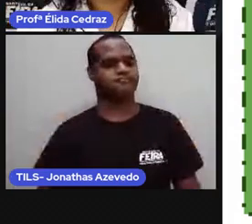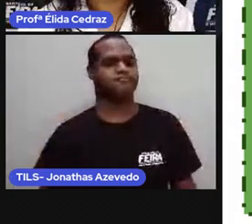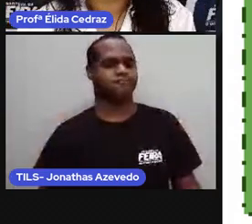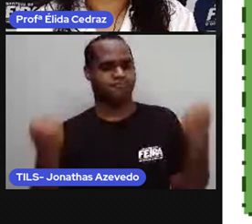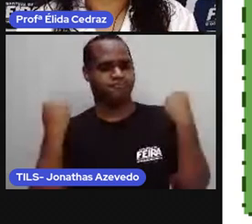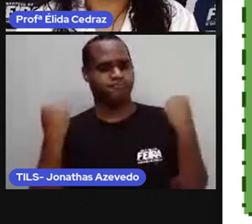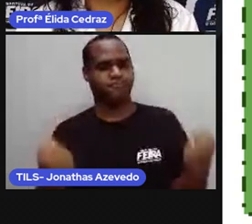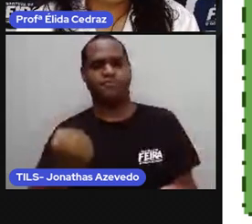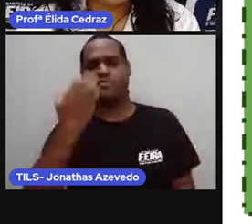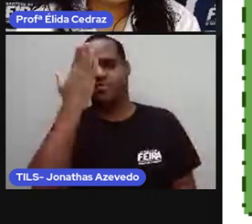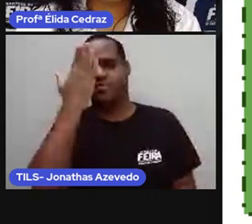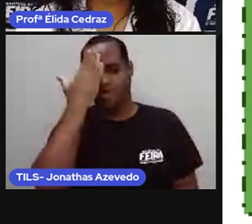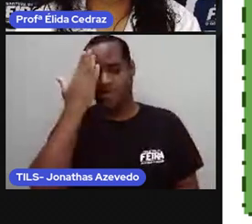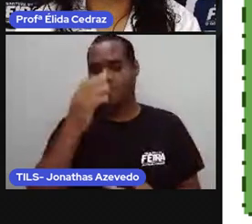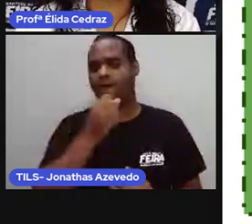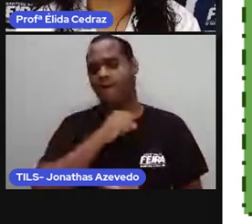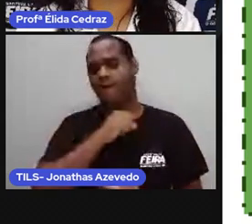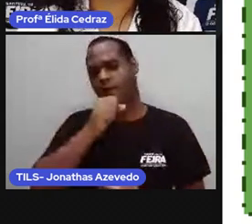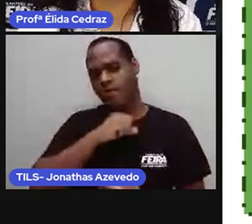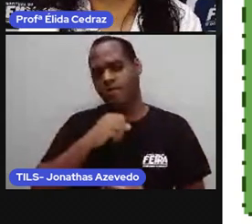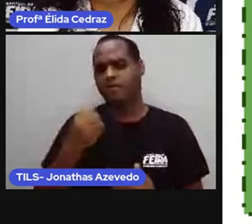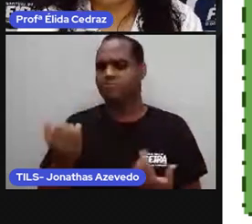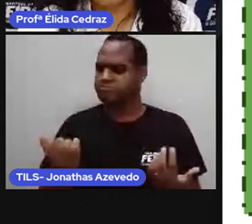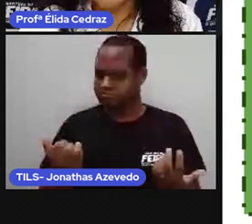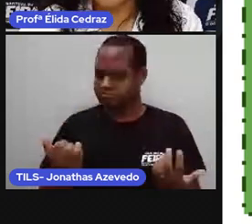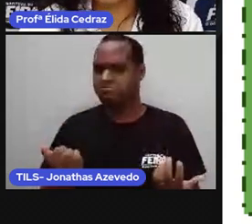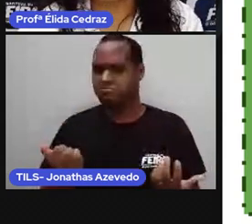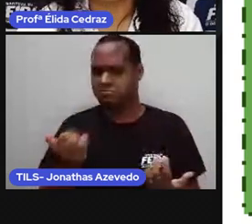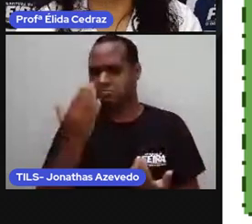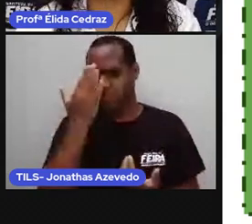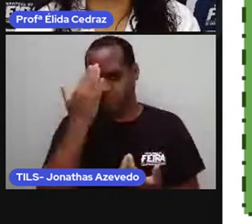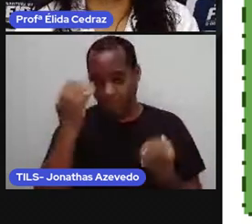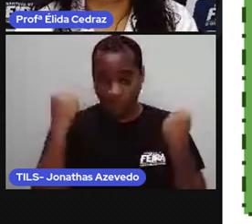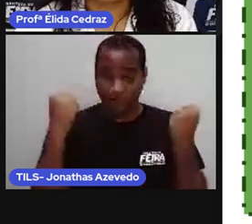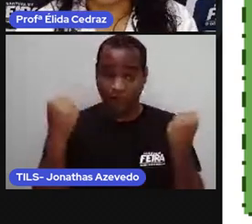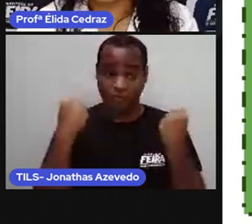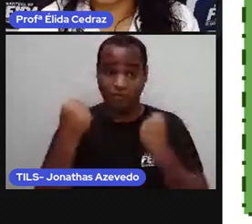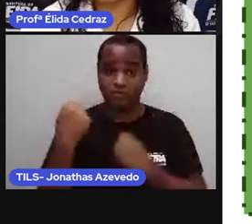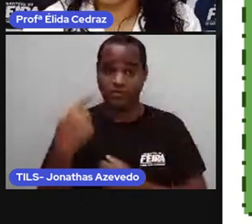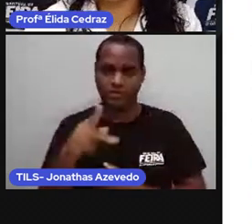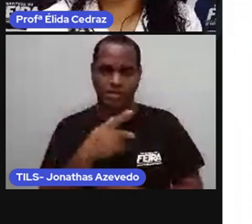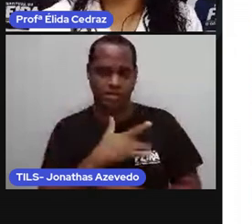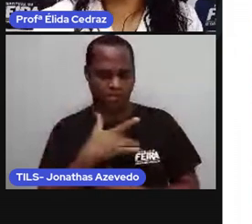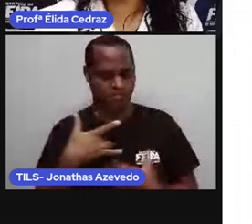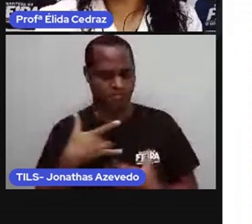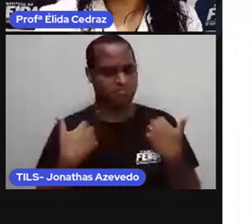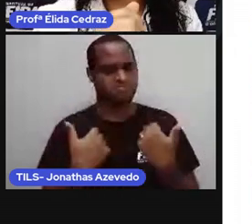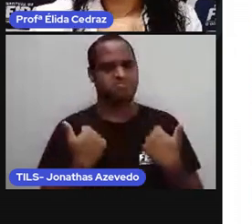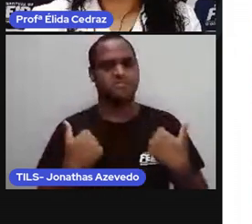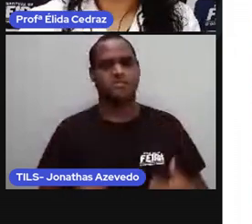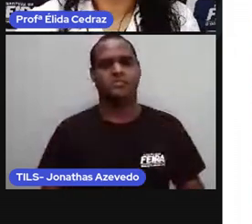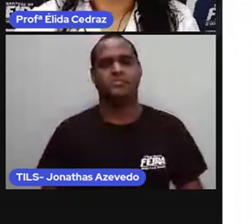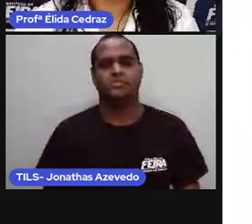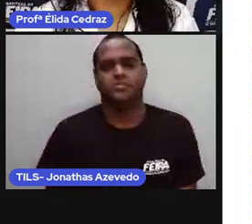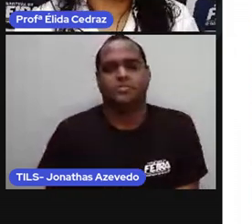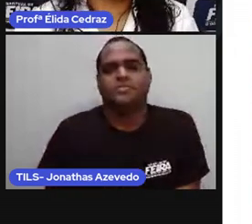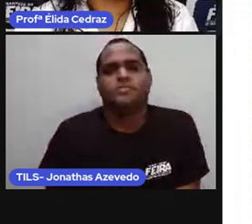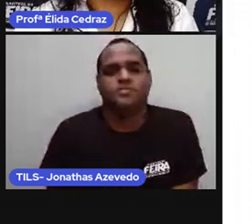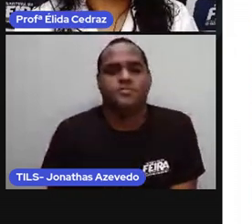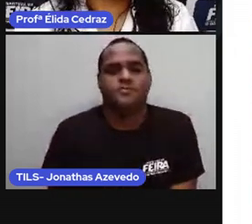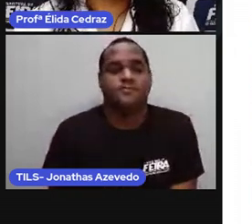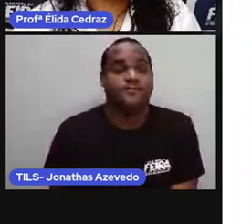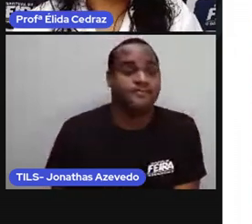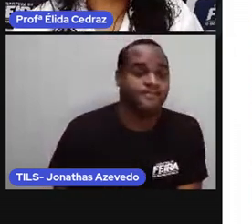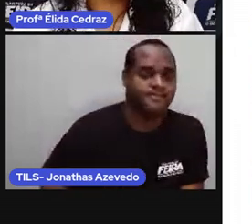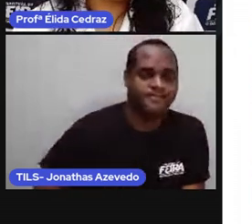tem uns vovôs e umas vovós bem fortes e bem saudáveis. Olha só,